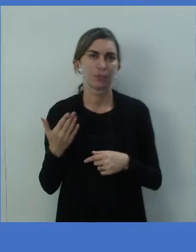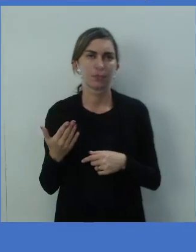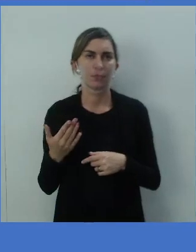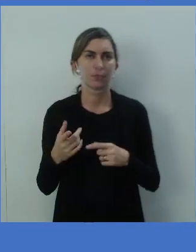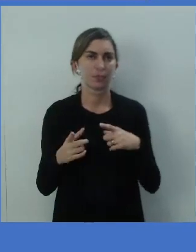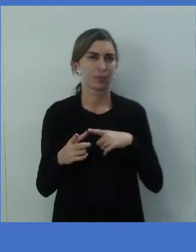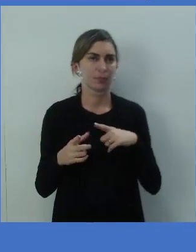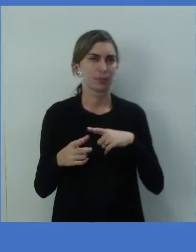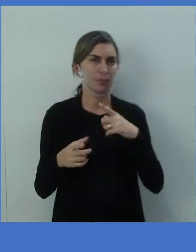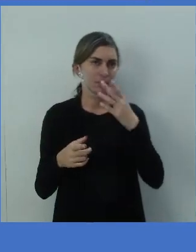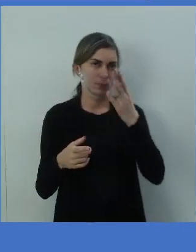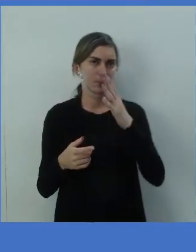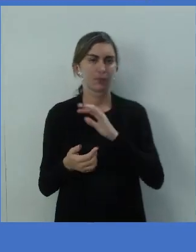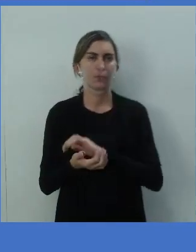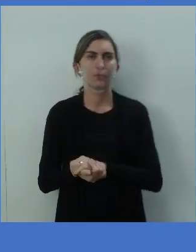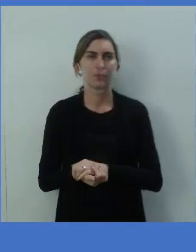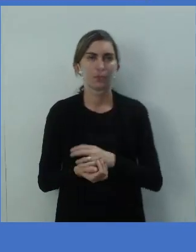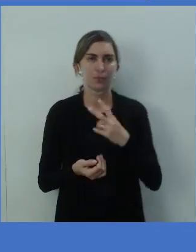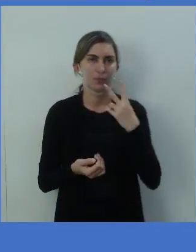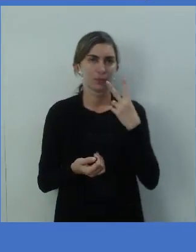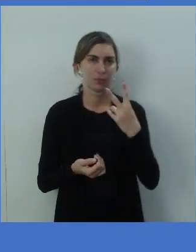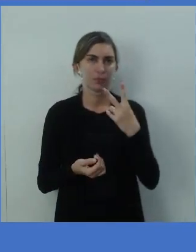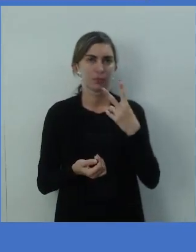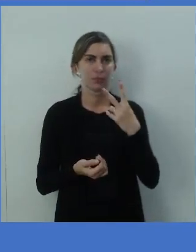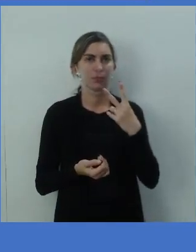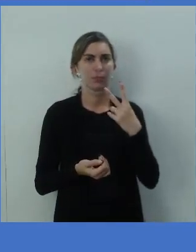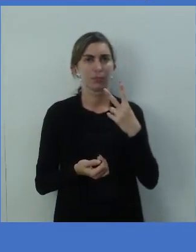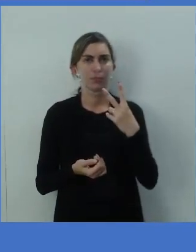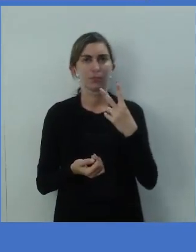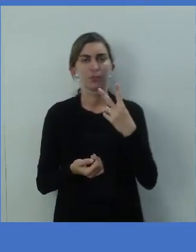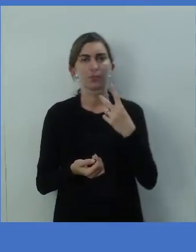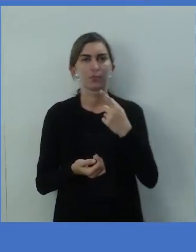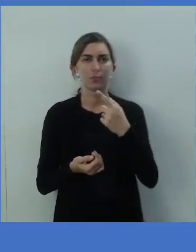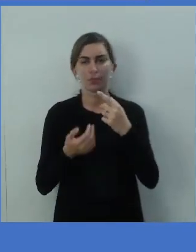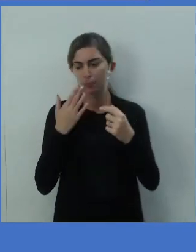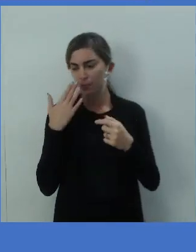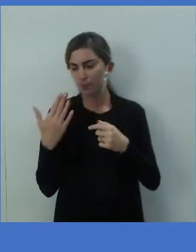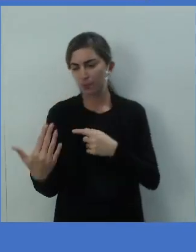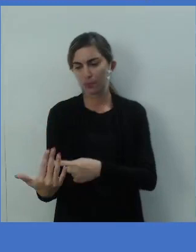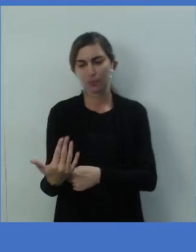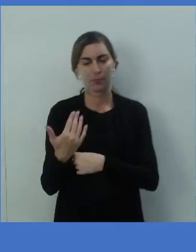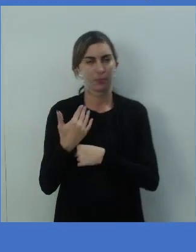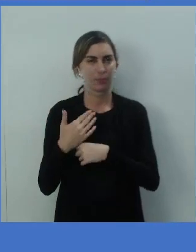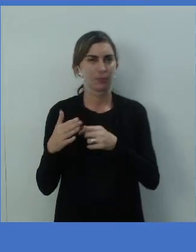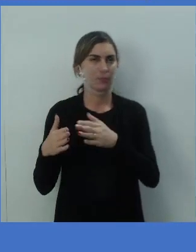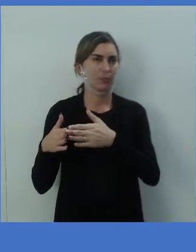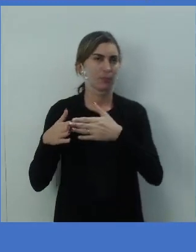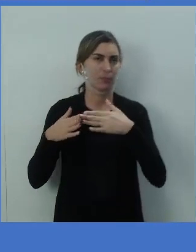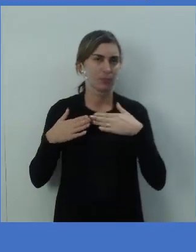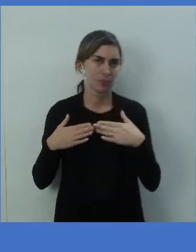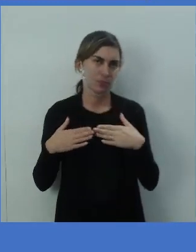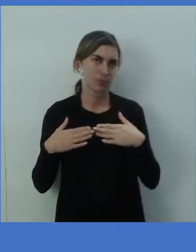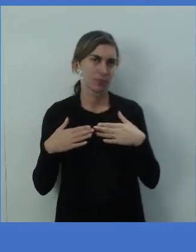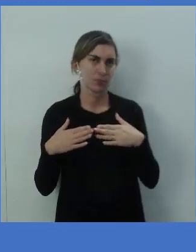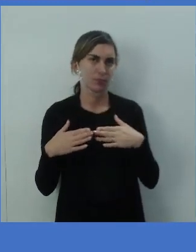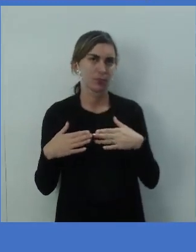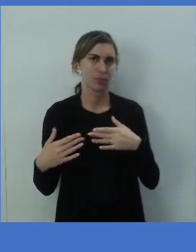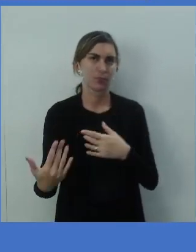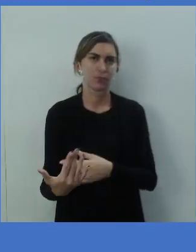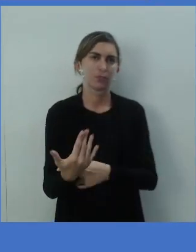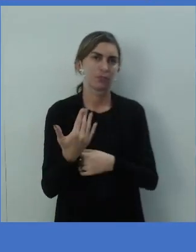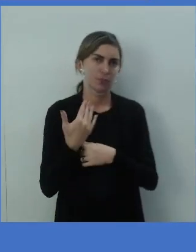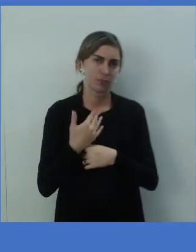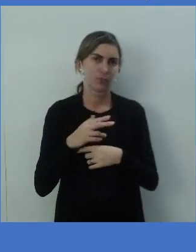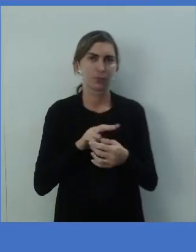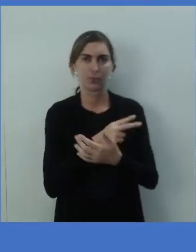tem aí duas situações. Alguém pedindo ajuda. Can you give me a hand? Você pode dar uma mãozinha e de repente